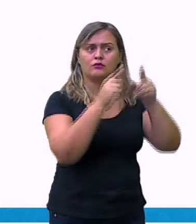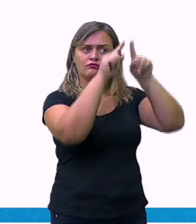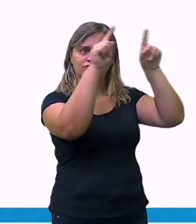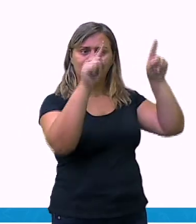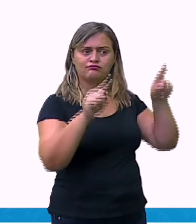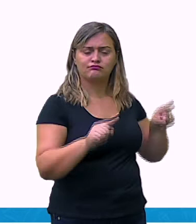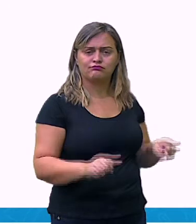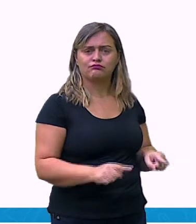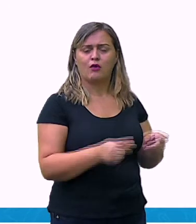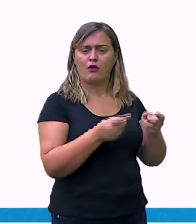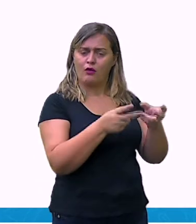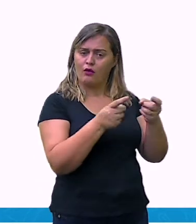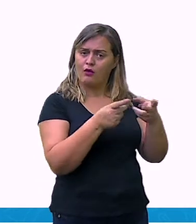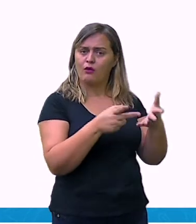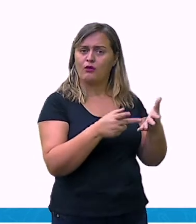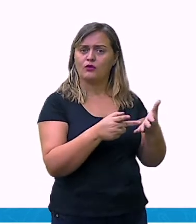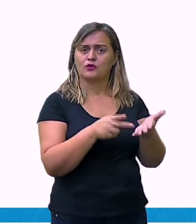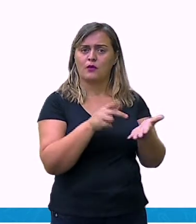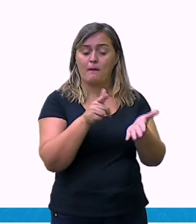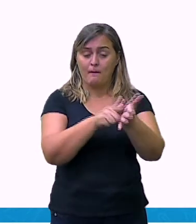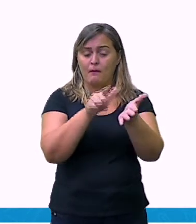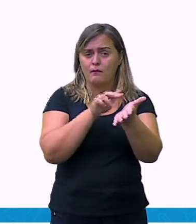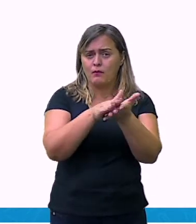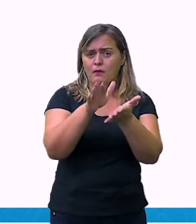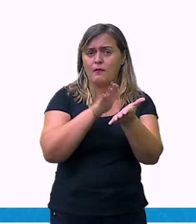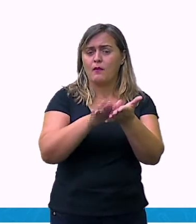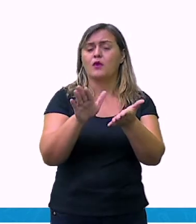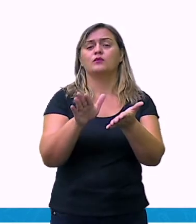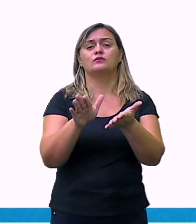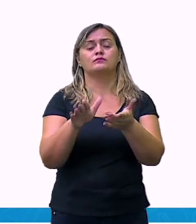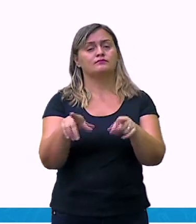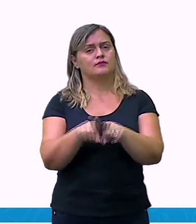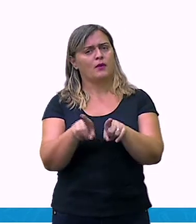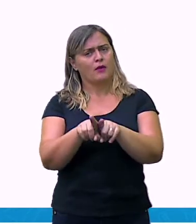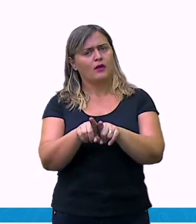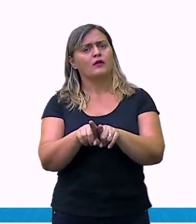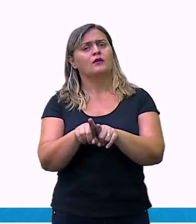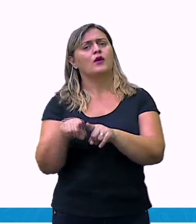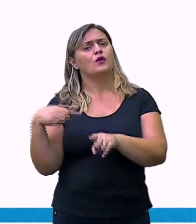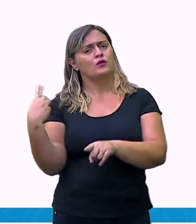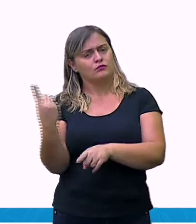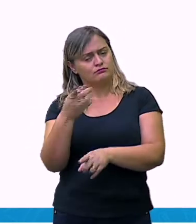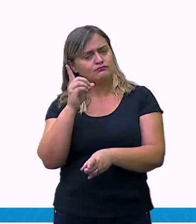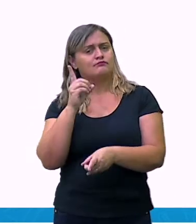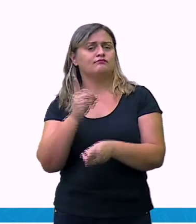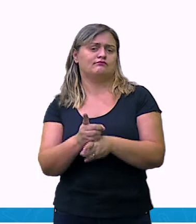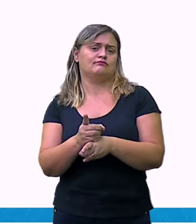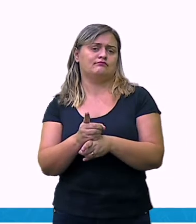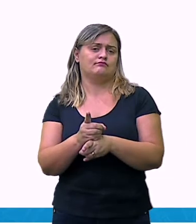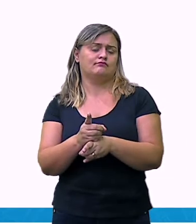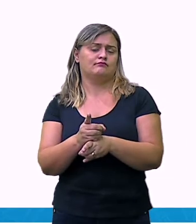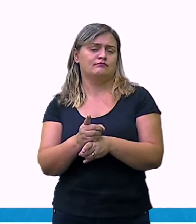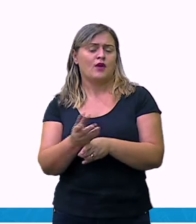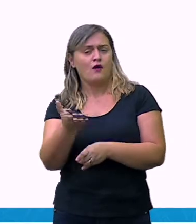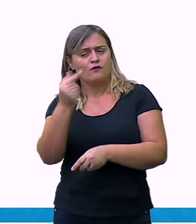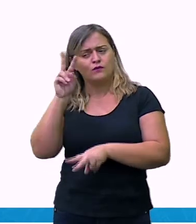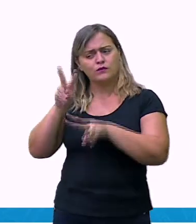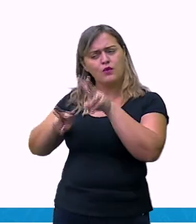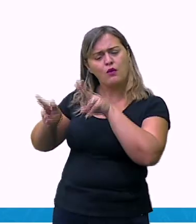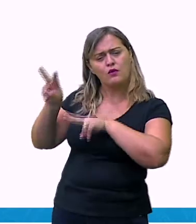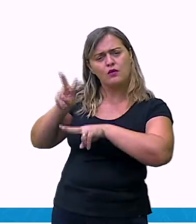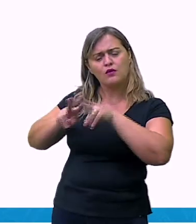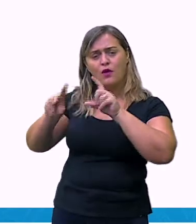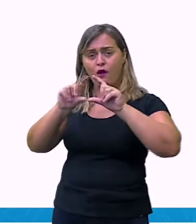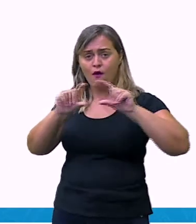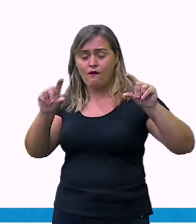panfletos de comércios e etc. Vamos analisar algumas das frases destacadas nos